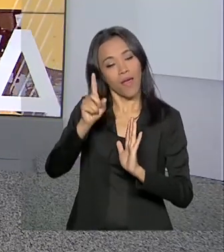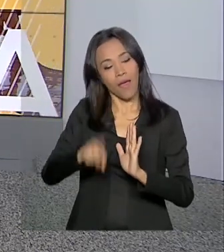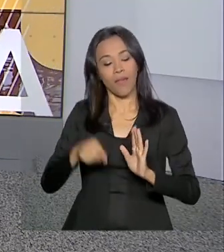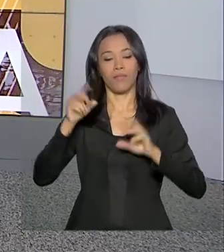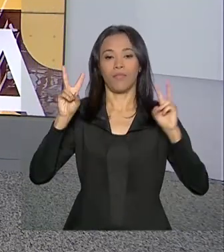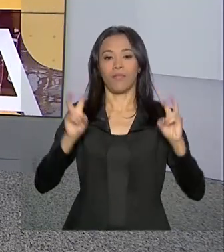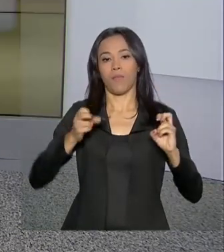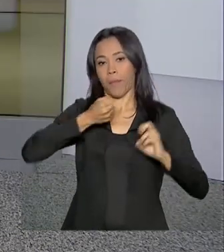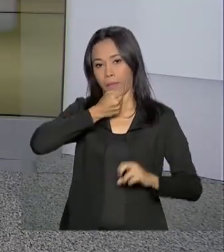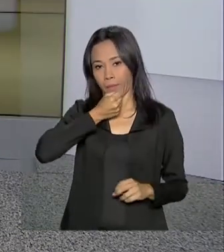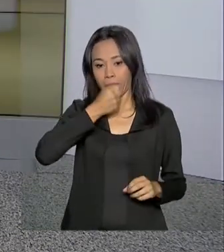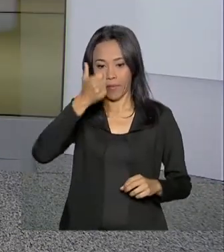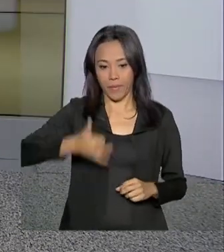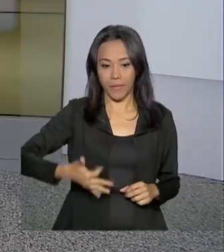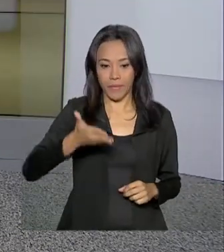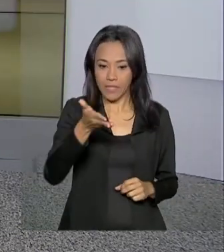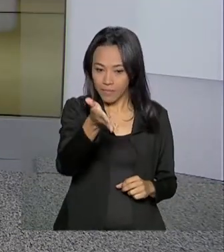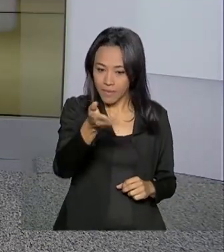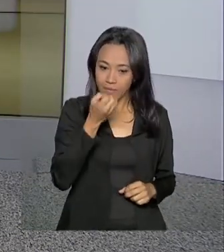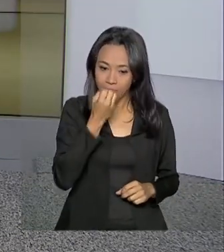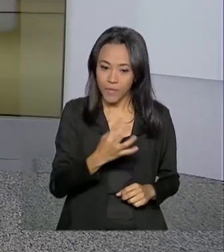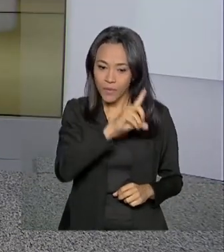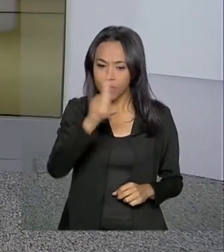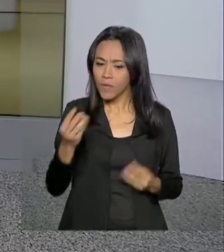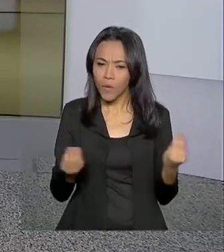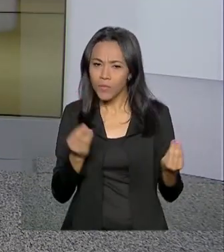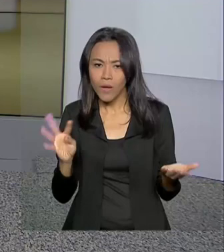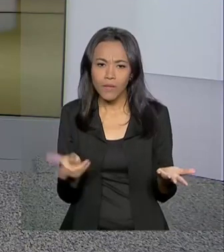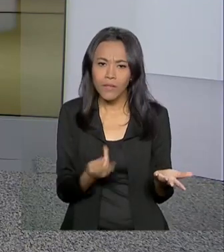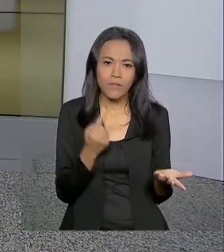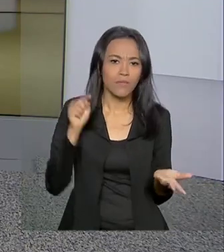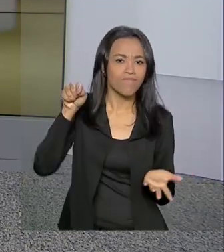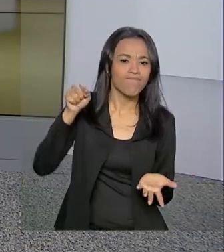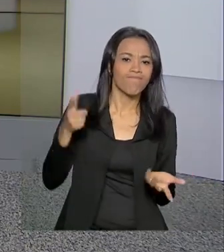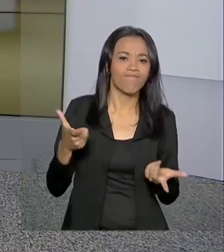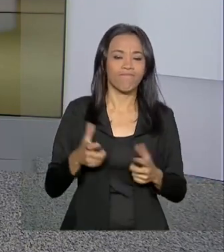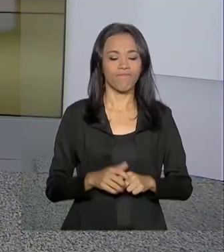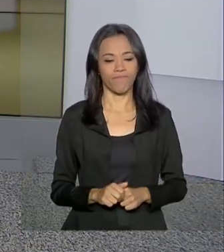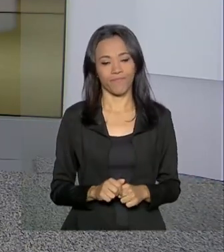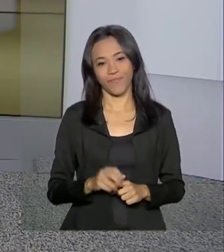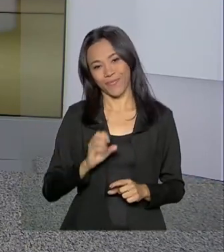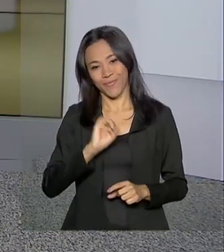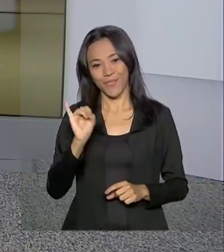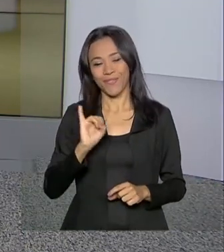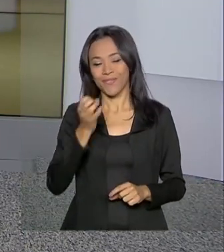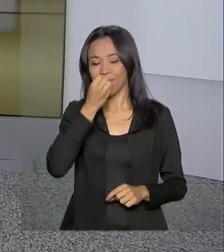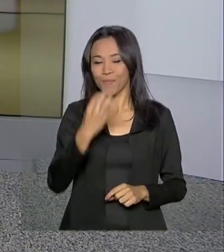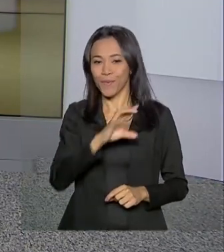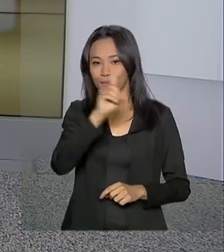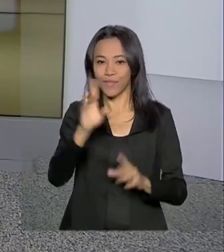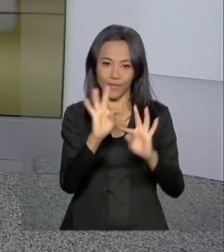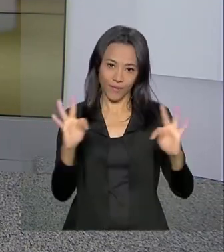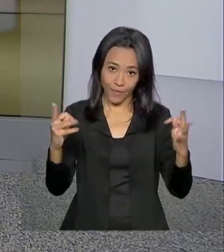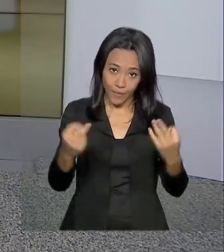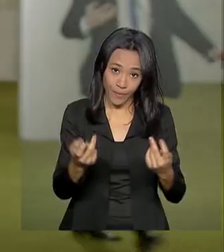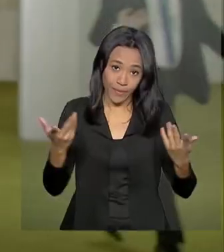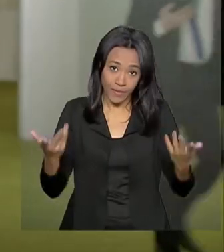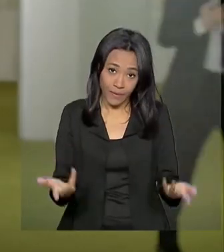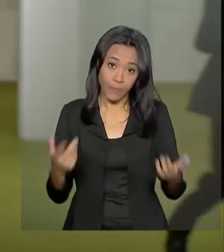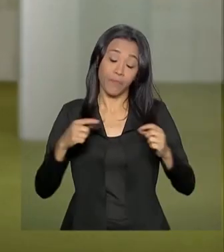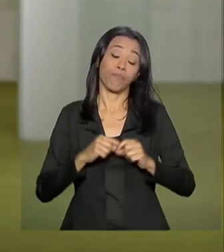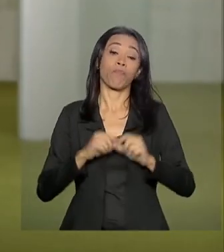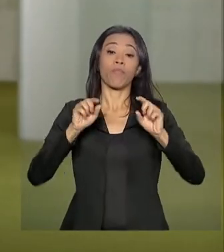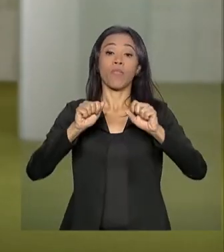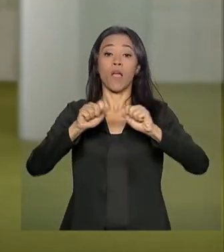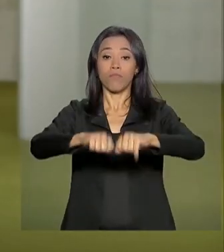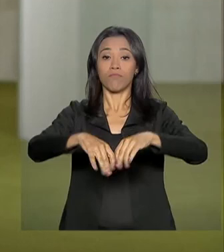repórter Selma Dias. Olá, Selma, bom dia para você. Como é que está o clima por aí? Oi, Carla, bom dia a você e a todos. Olha, a sessão